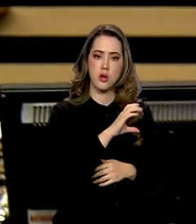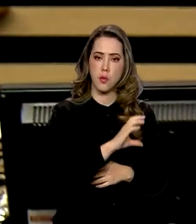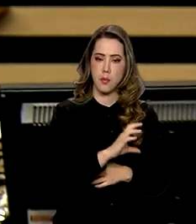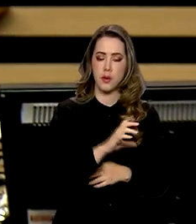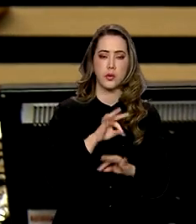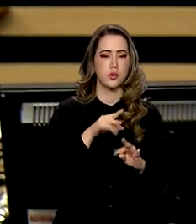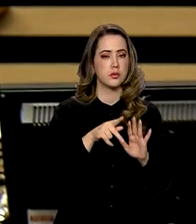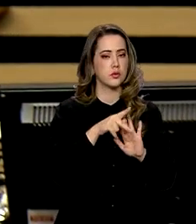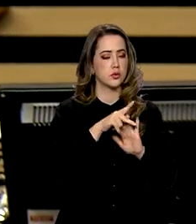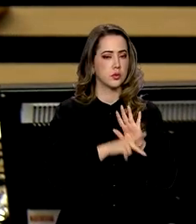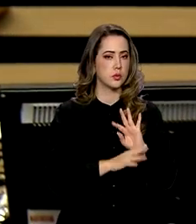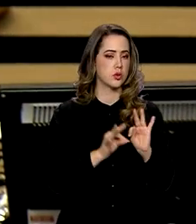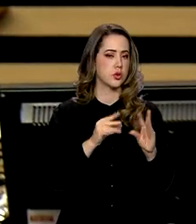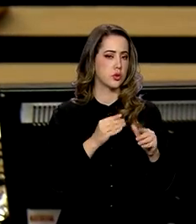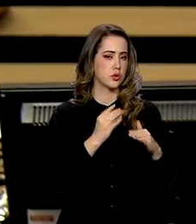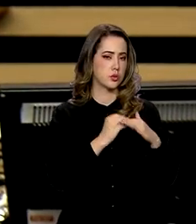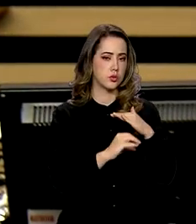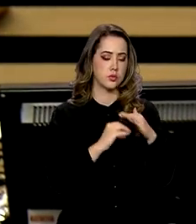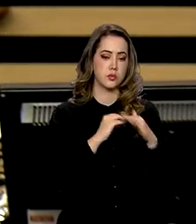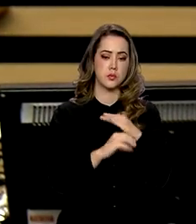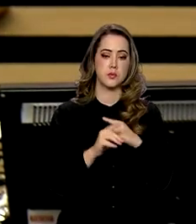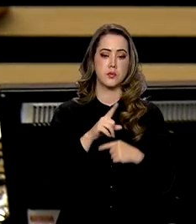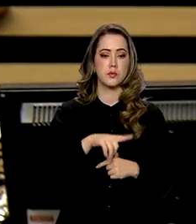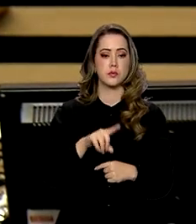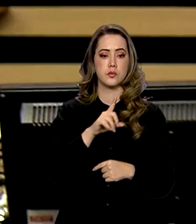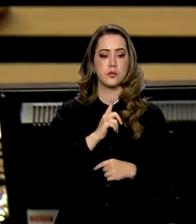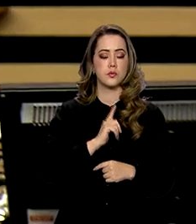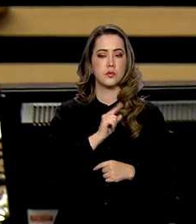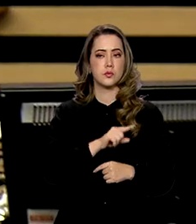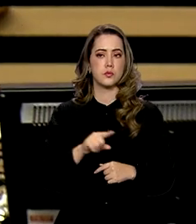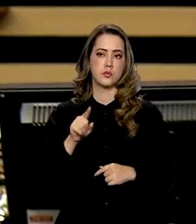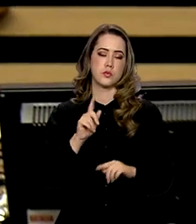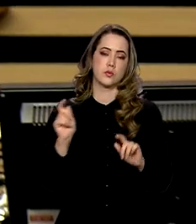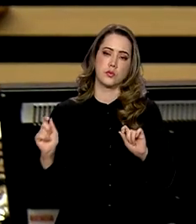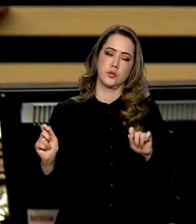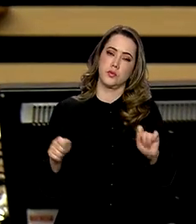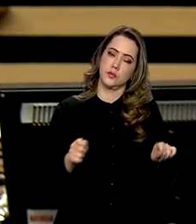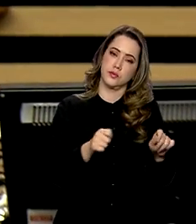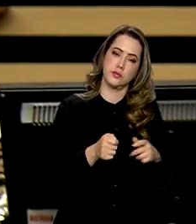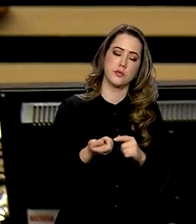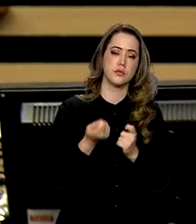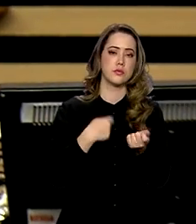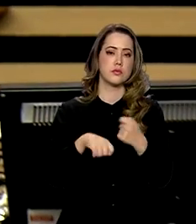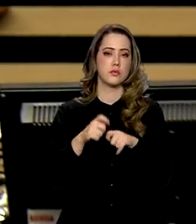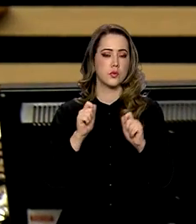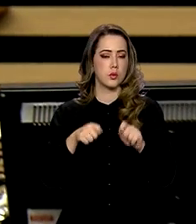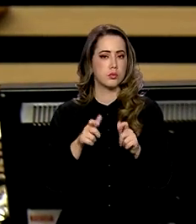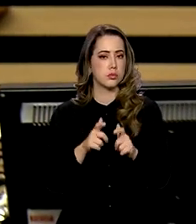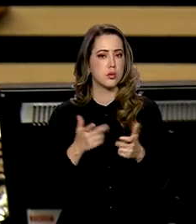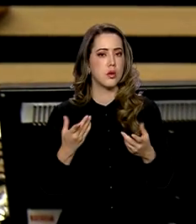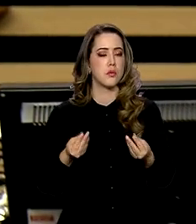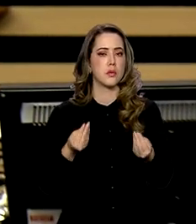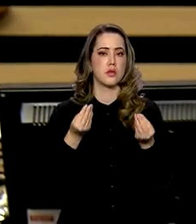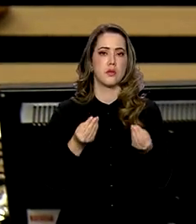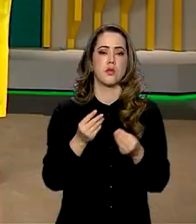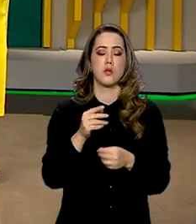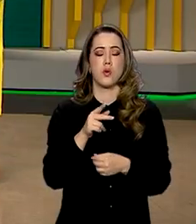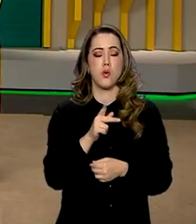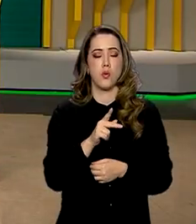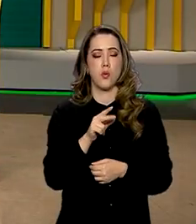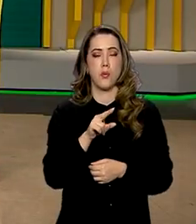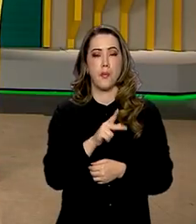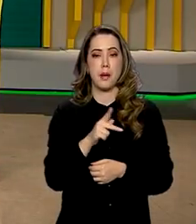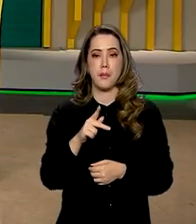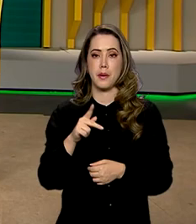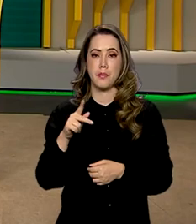projetos, todos os investimentos que têm viabilidade econômica para serem concessão ou PPP estão